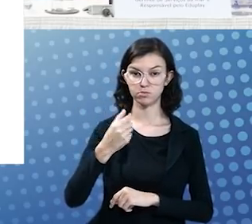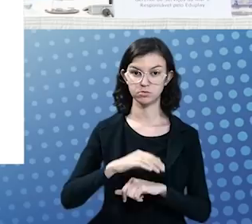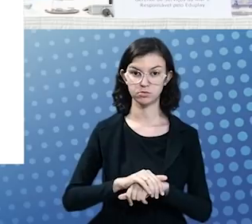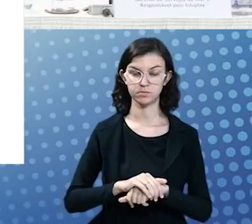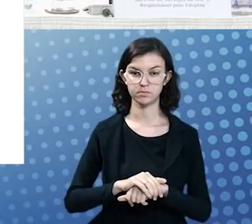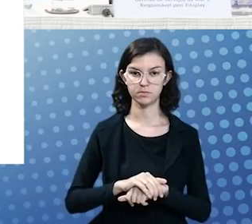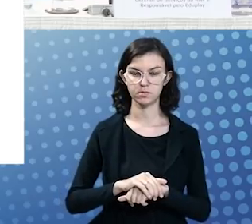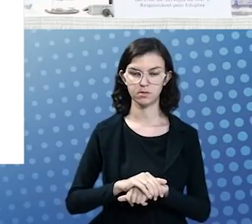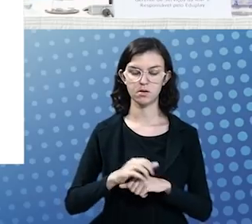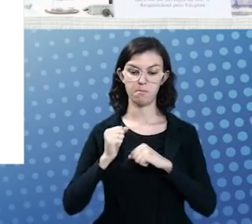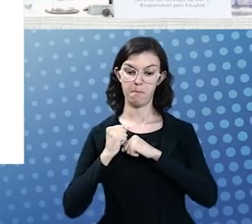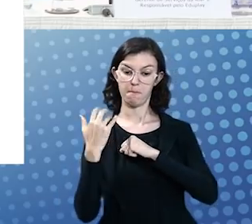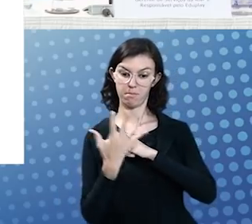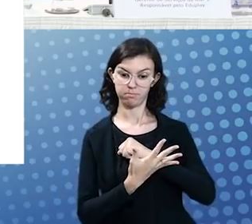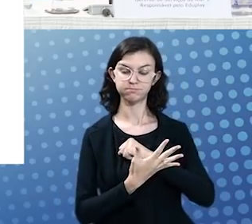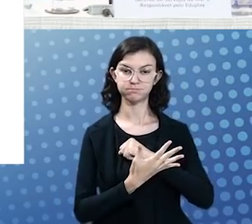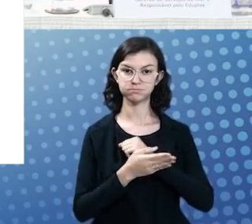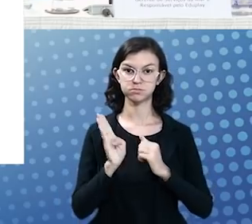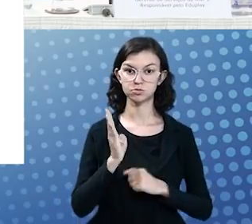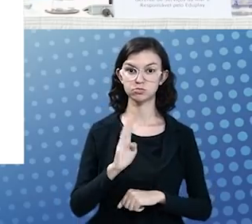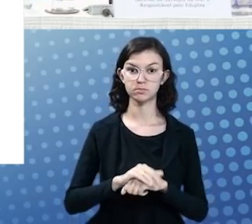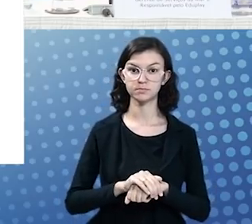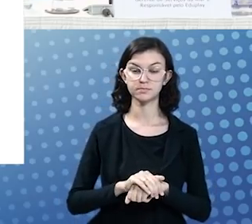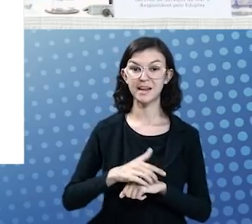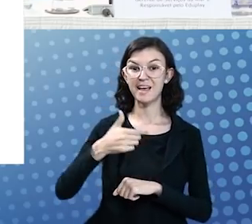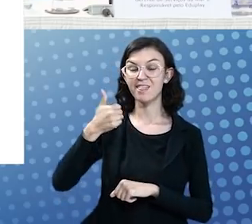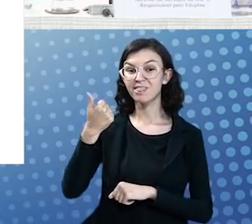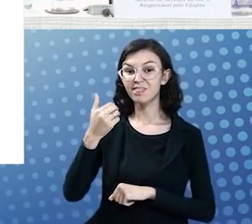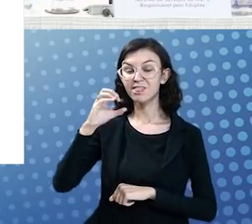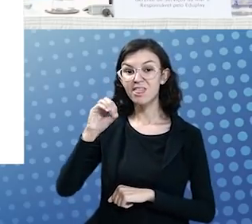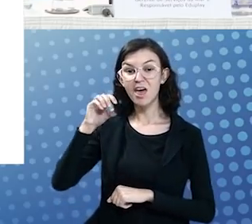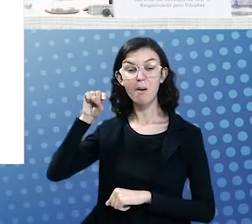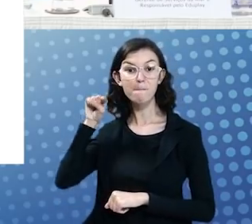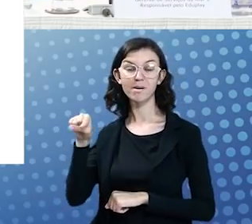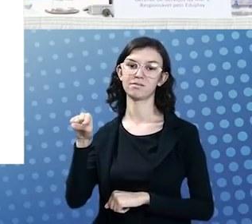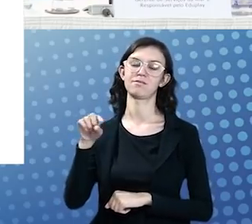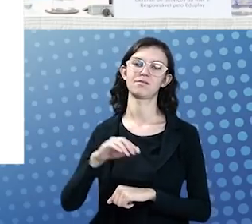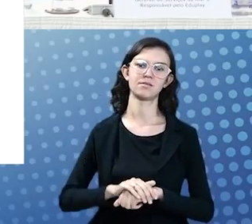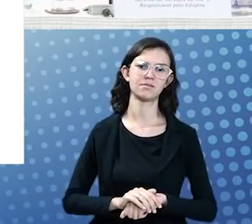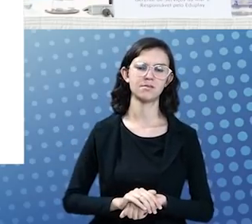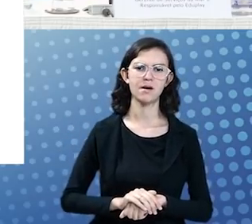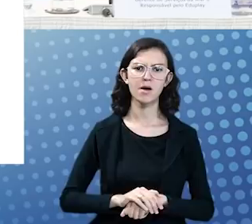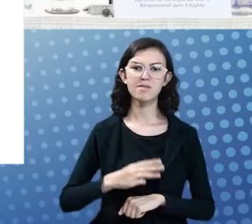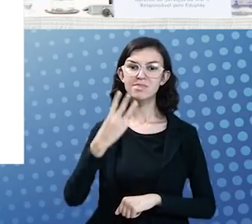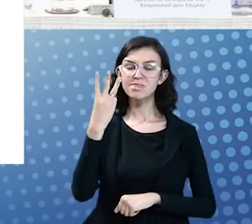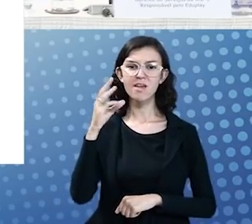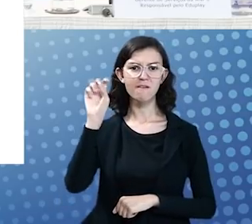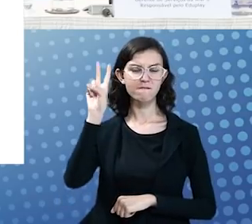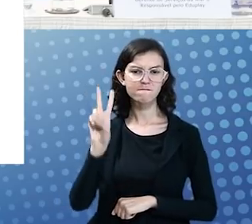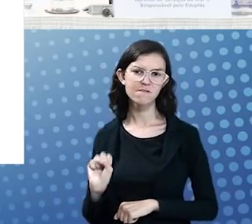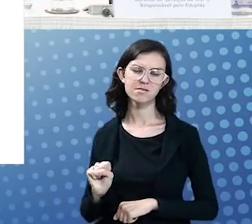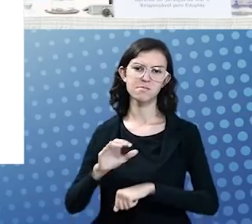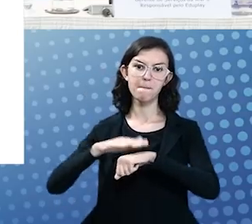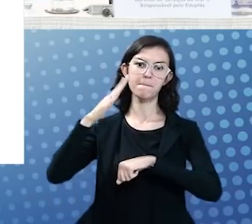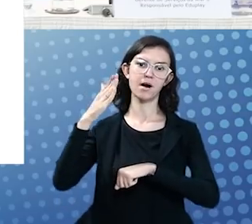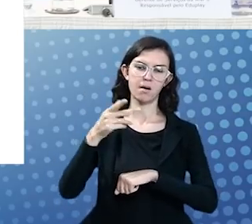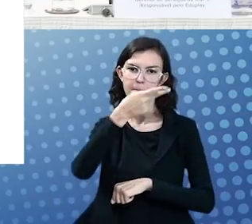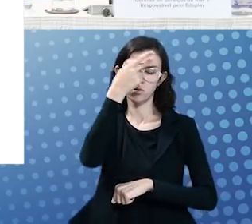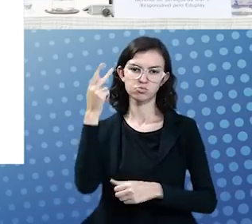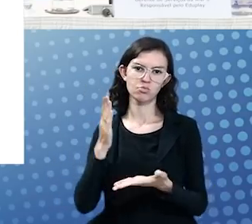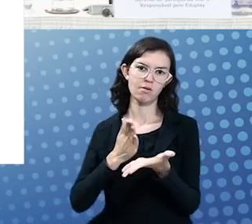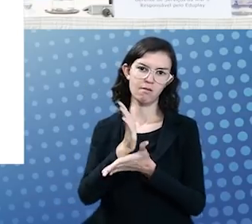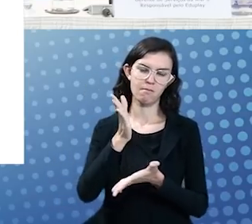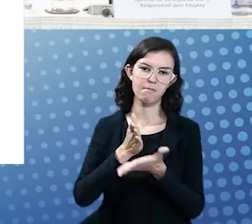pós-pandemia, esse valor subiu para 10 milhões. A gente teve um aumento três vezes mais desse